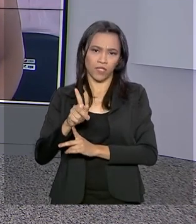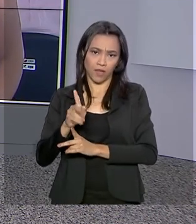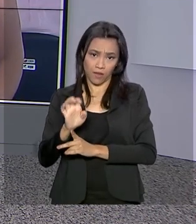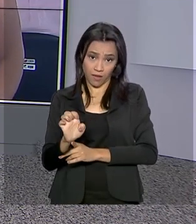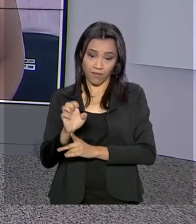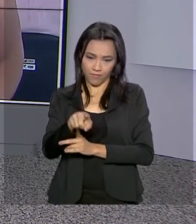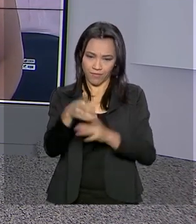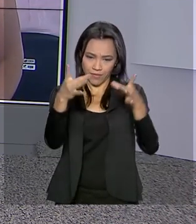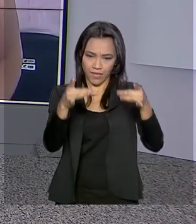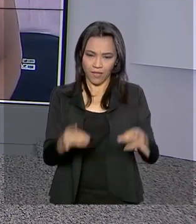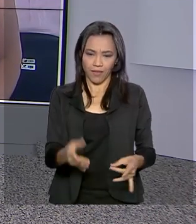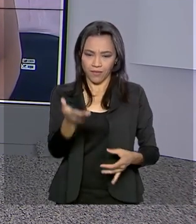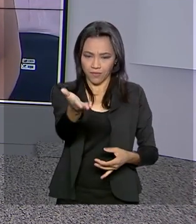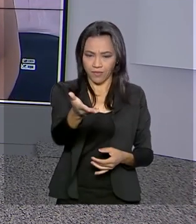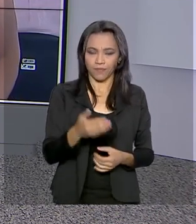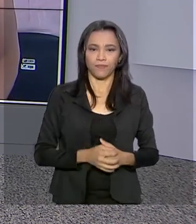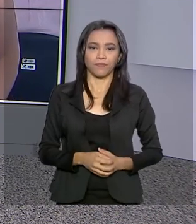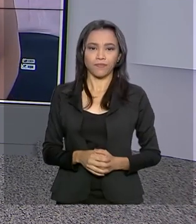a gente. Bom dia, Priscila.